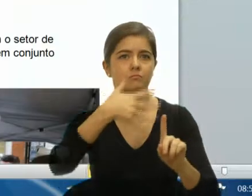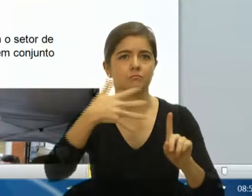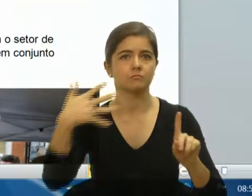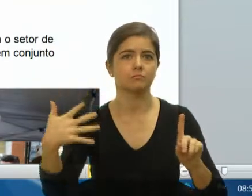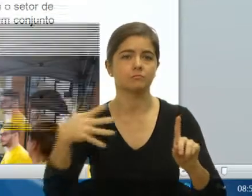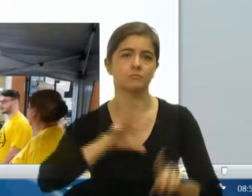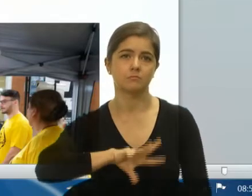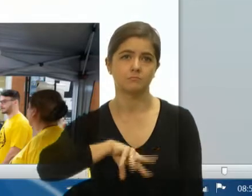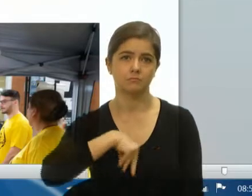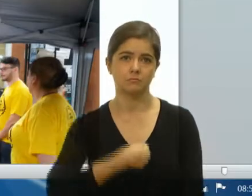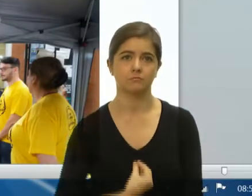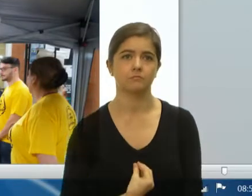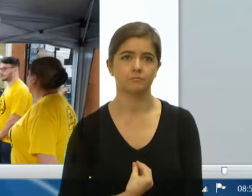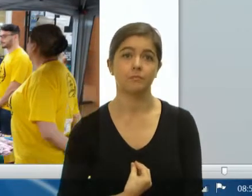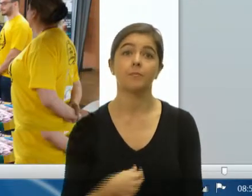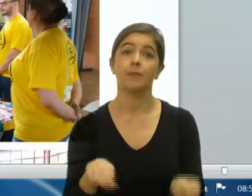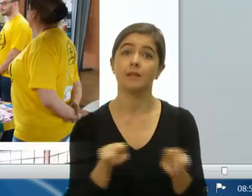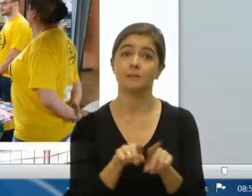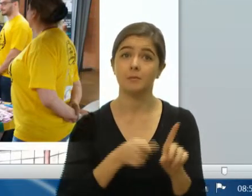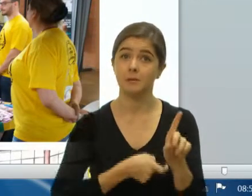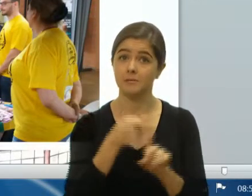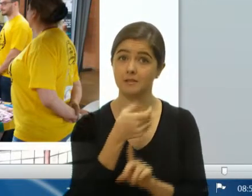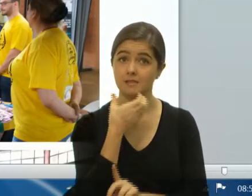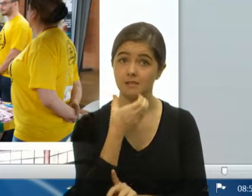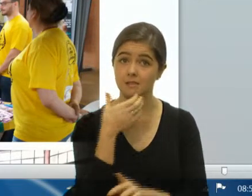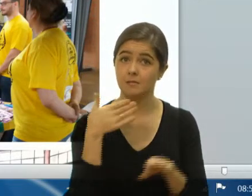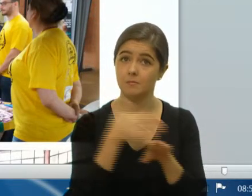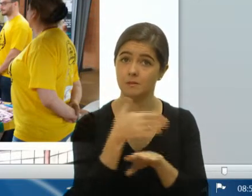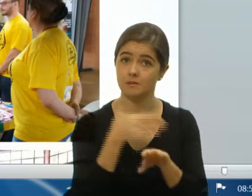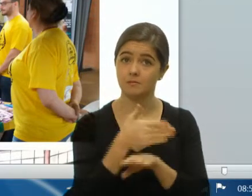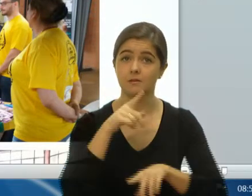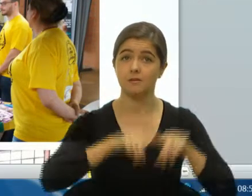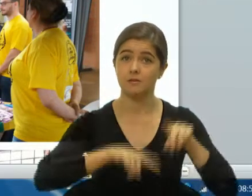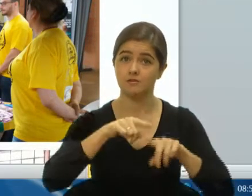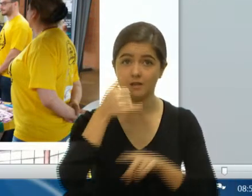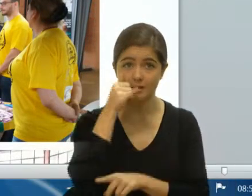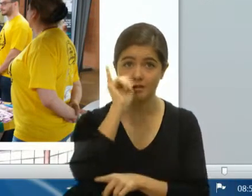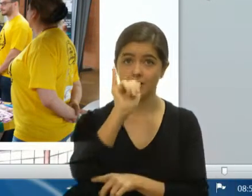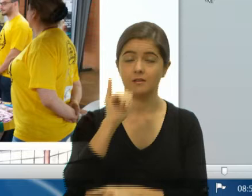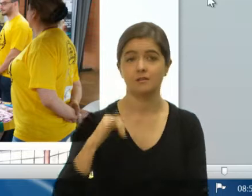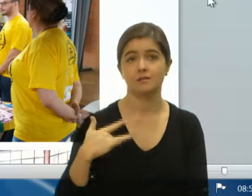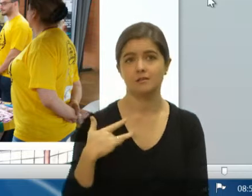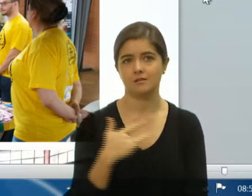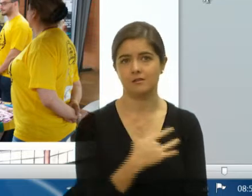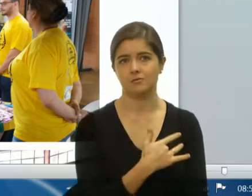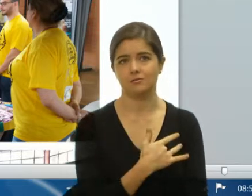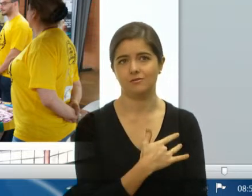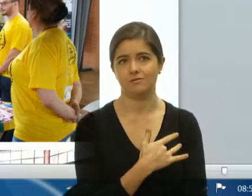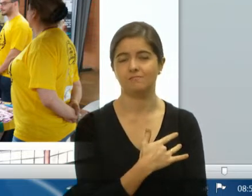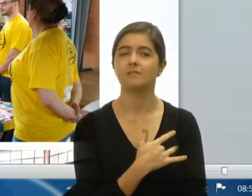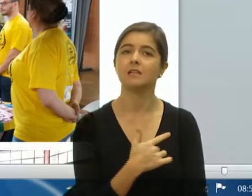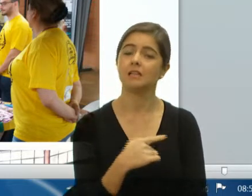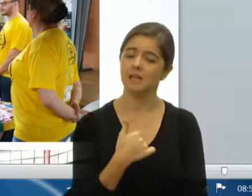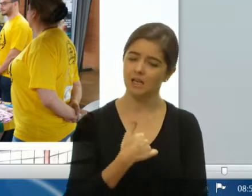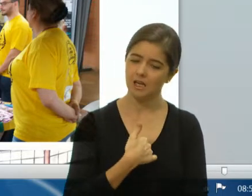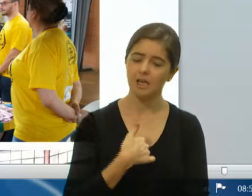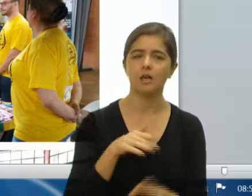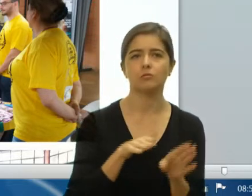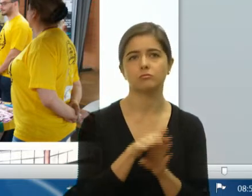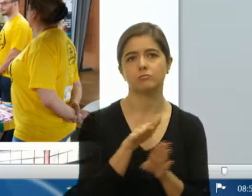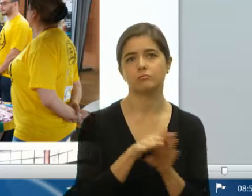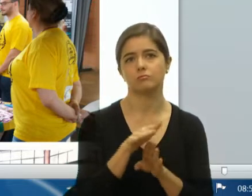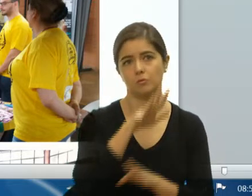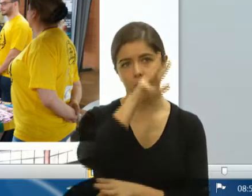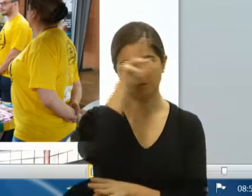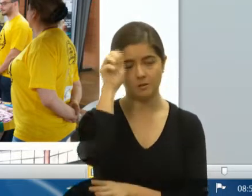Participamos, no mês de dezembro, das atividades de prevenção na área da saúde, na qual eu sou a conselheira municipal de saúde, a